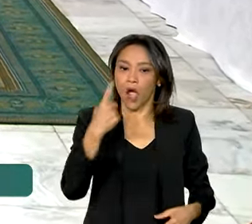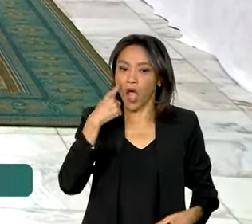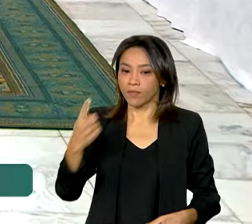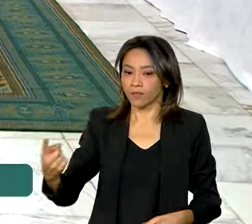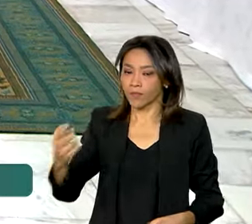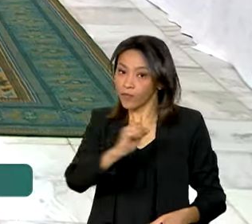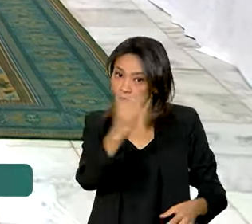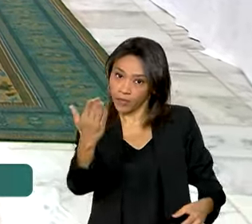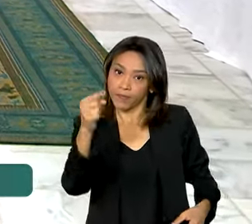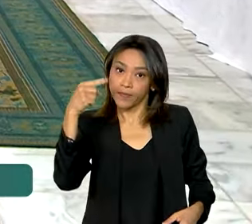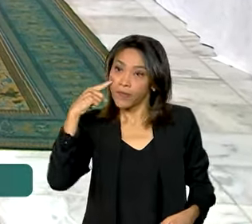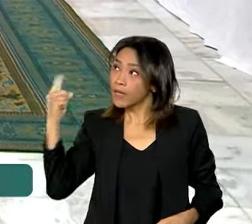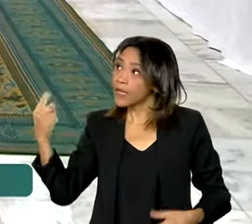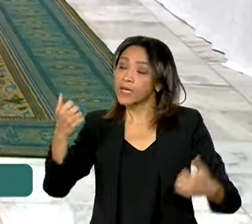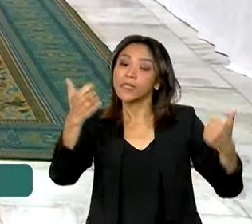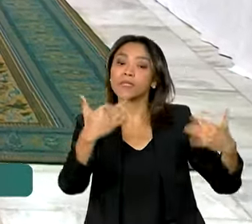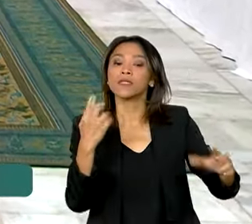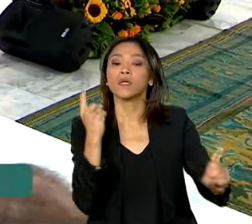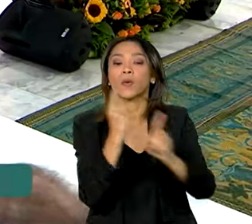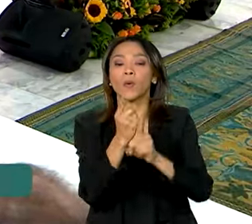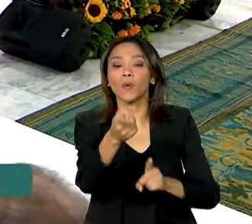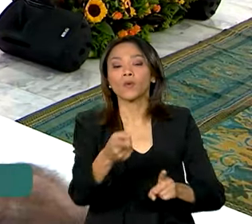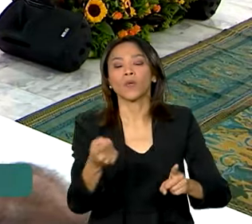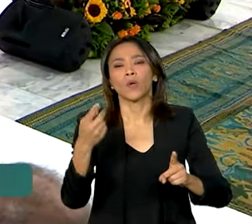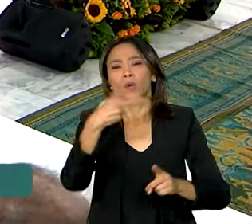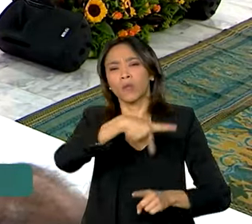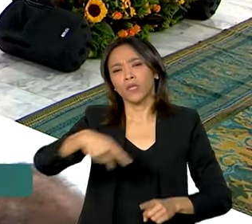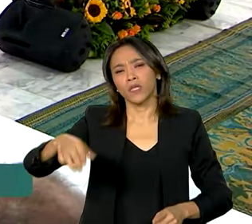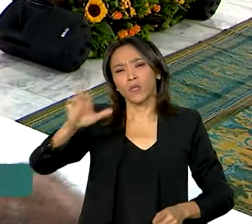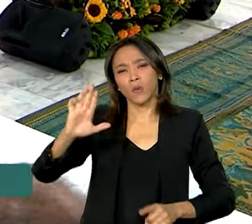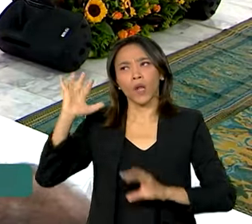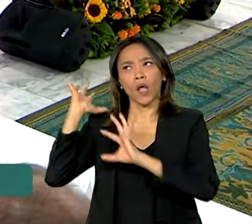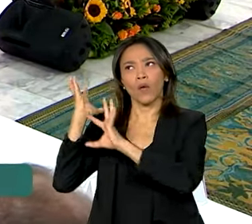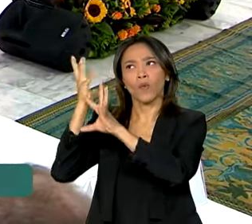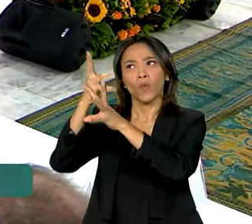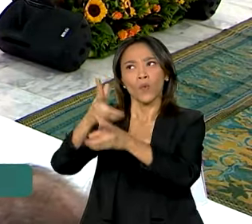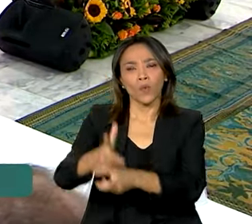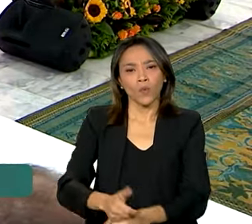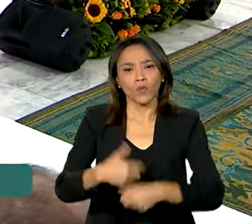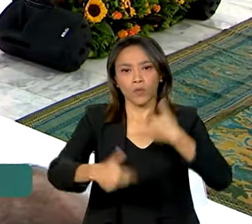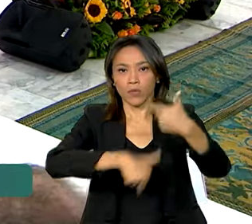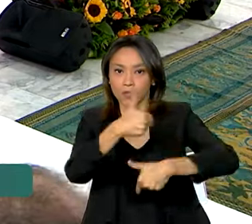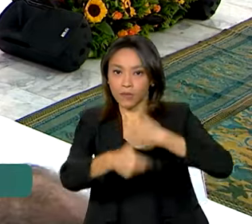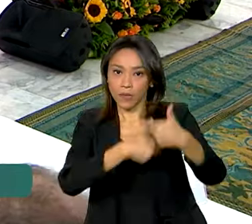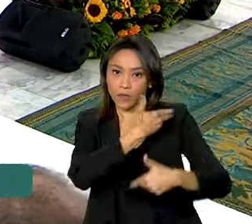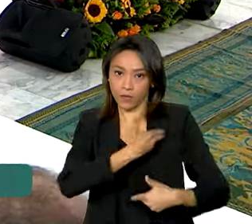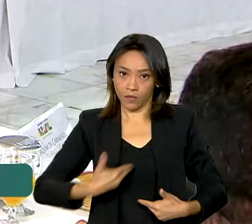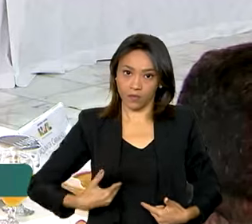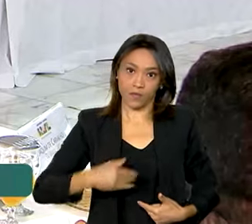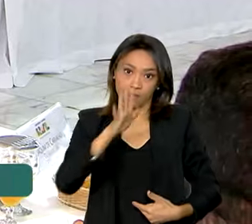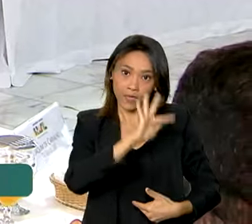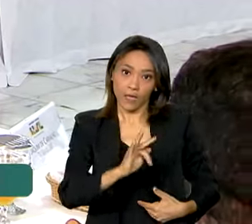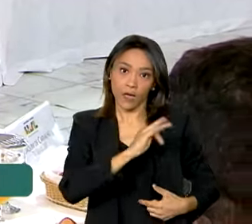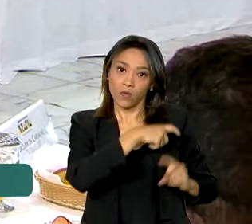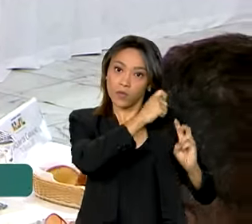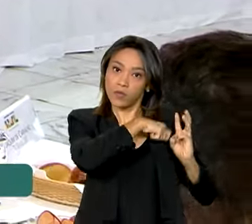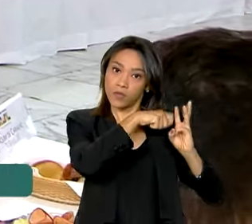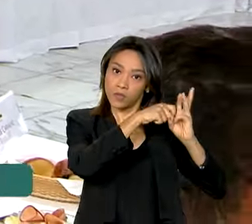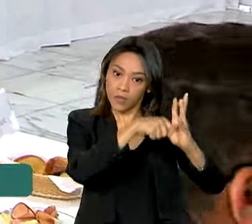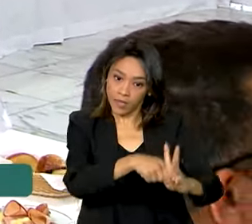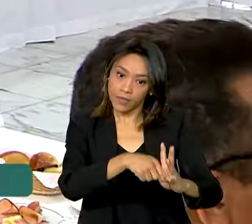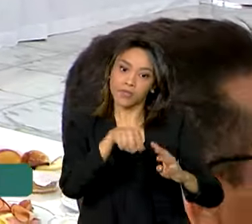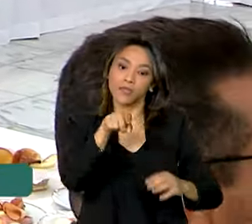encontro com jornalistas, o presidente Lula fez um balanço das ações do governo federal nos últimos meses e citou o programa